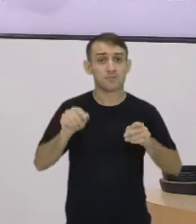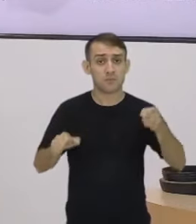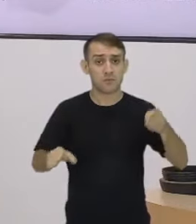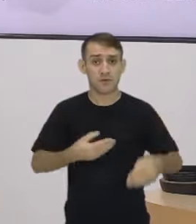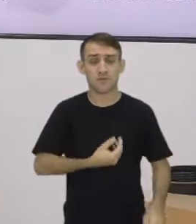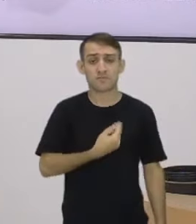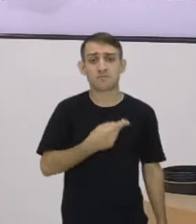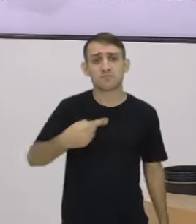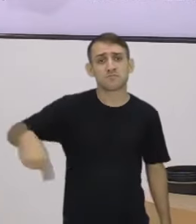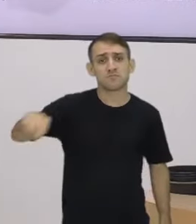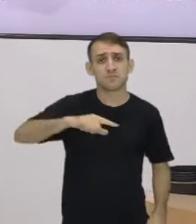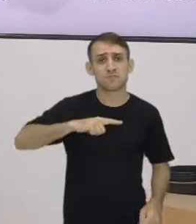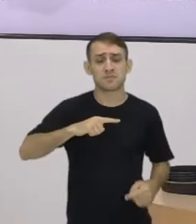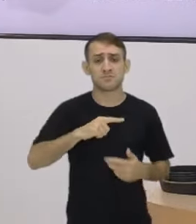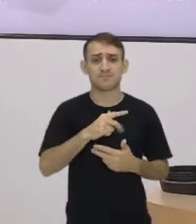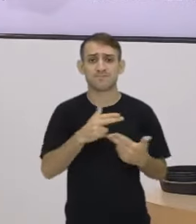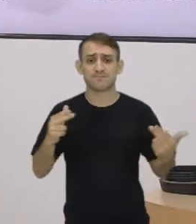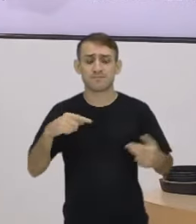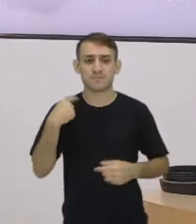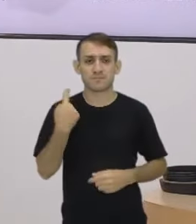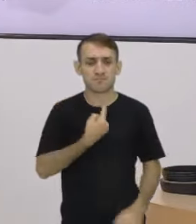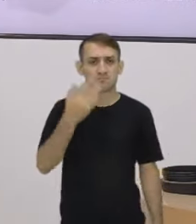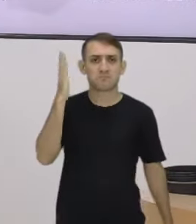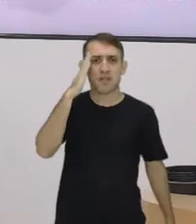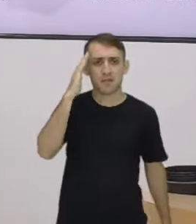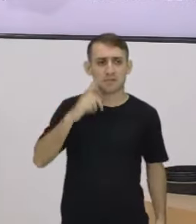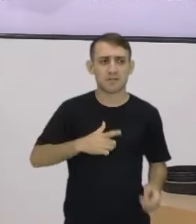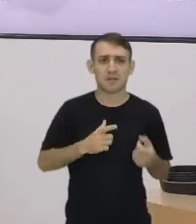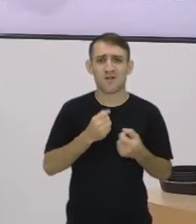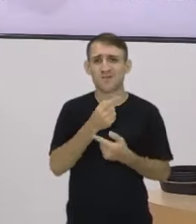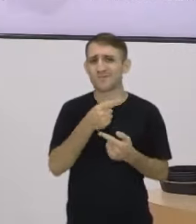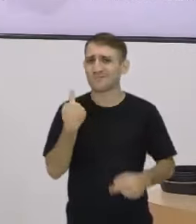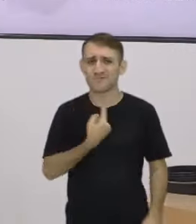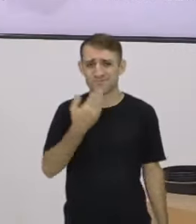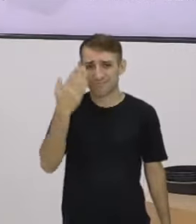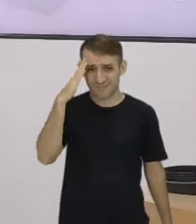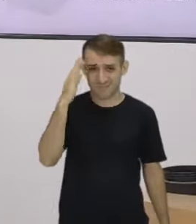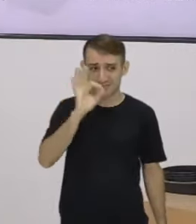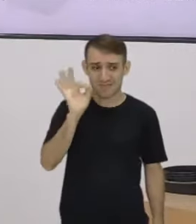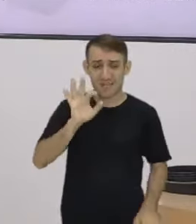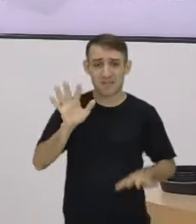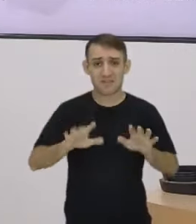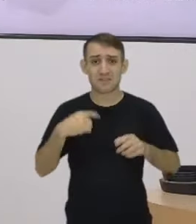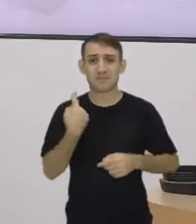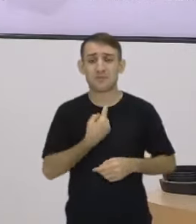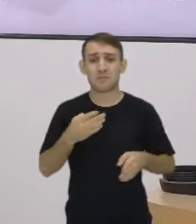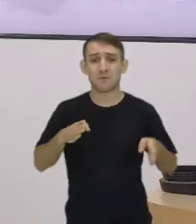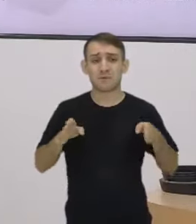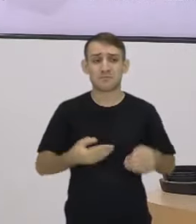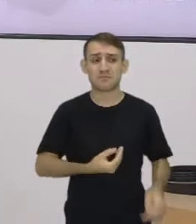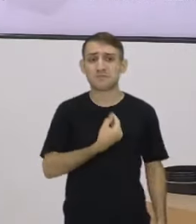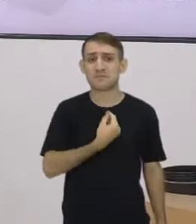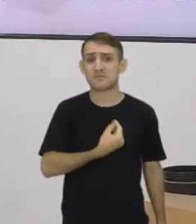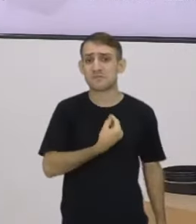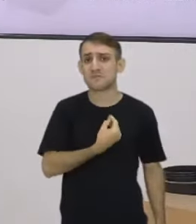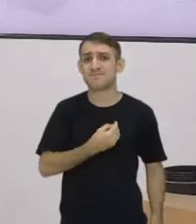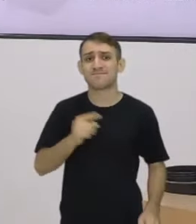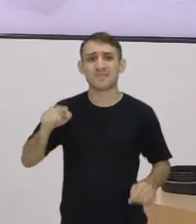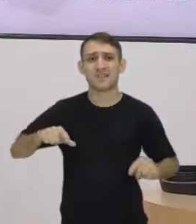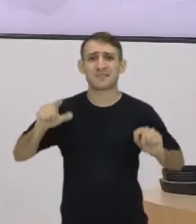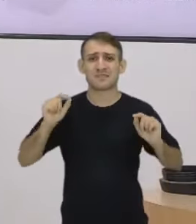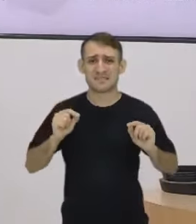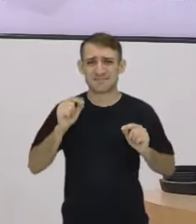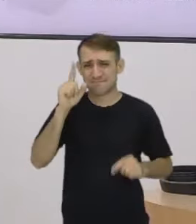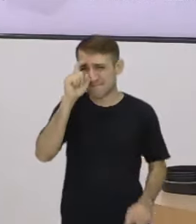vocês. Tem algumas coisas que a gente entende, tem outras coisas que a gente não entende, tem momentos que nós estamos passando que são muito